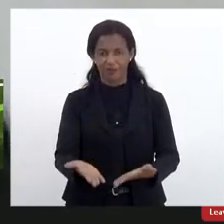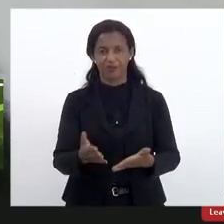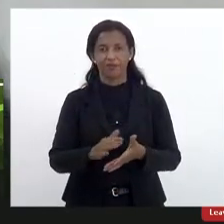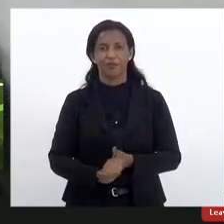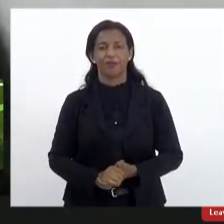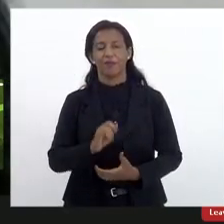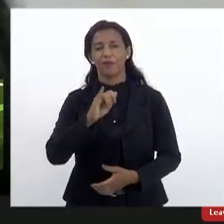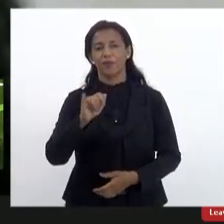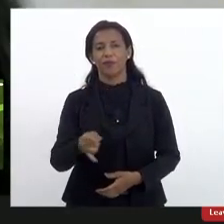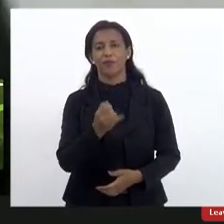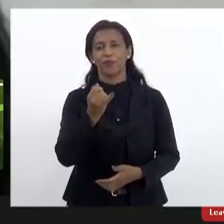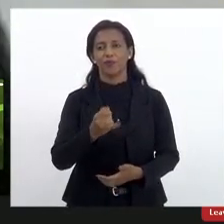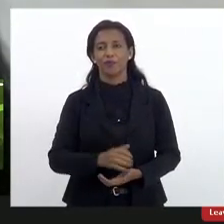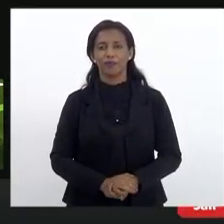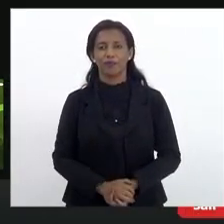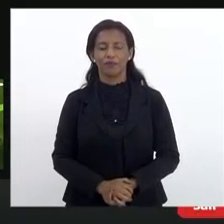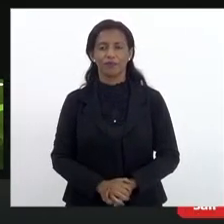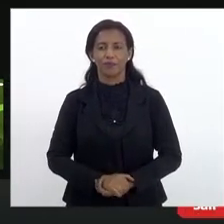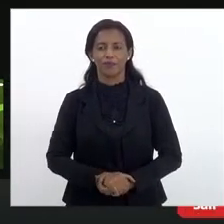a oportunidade